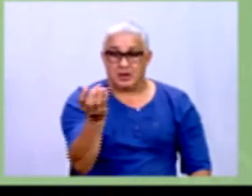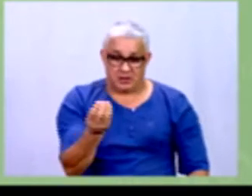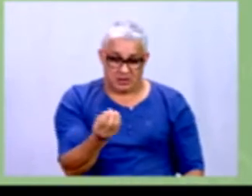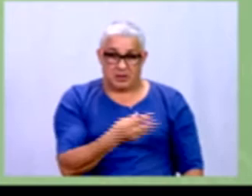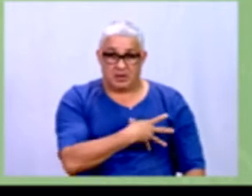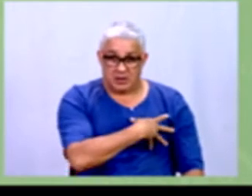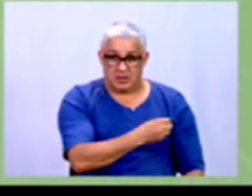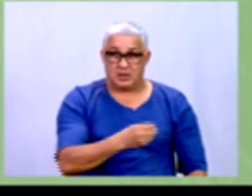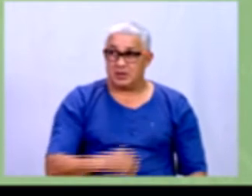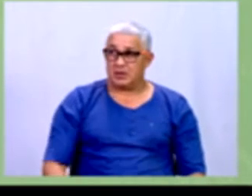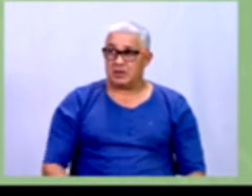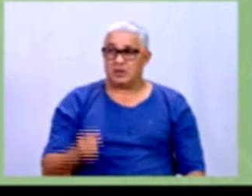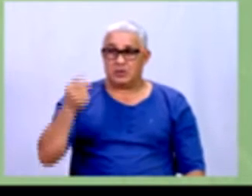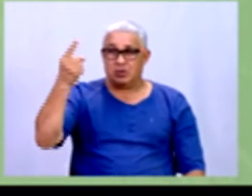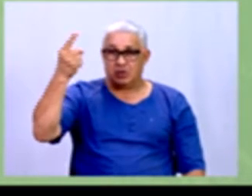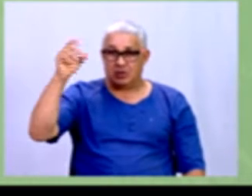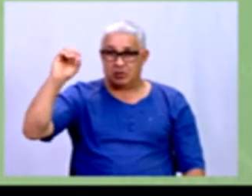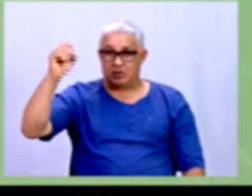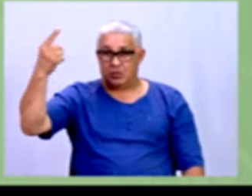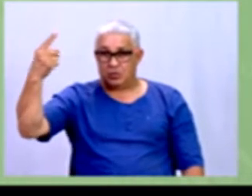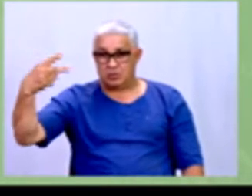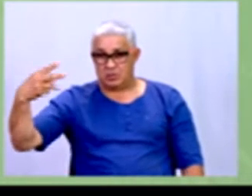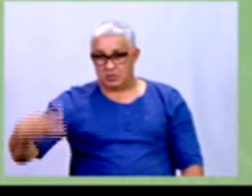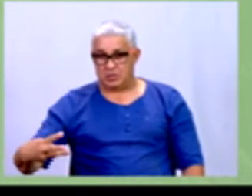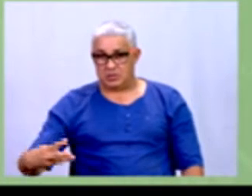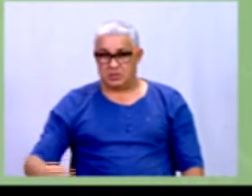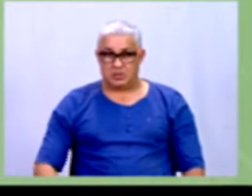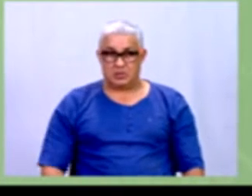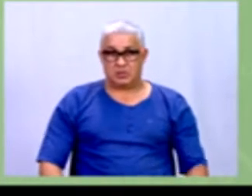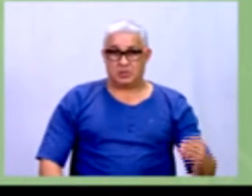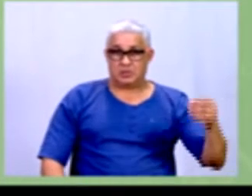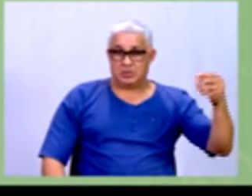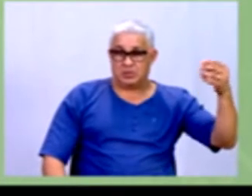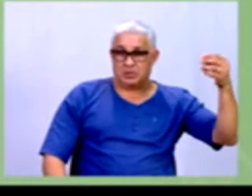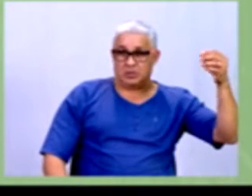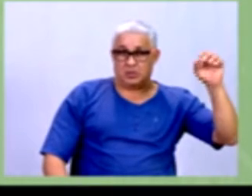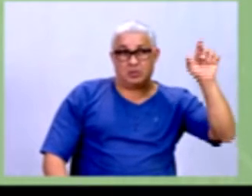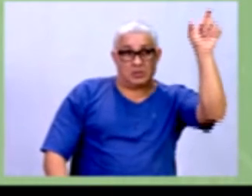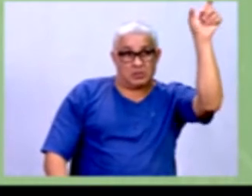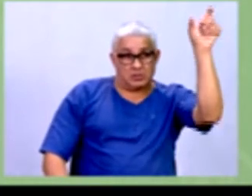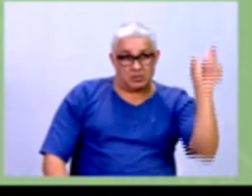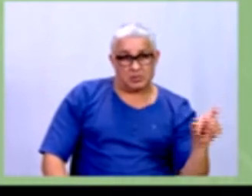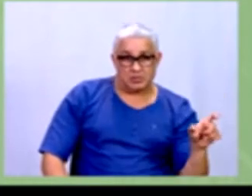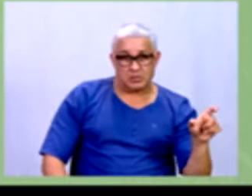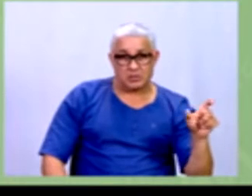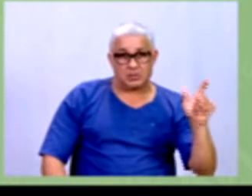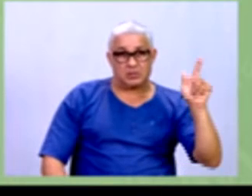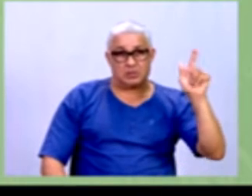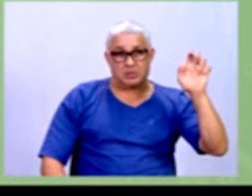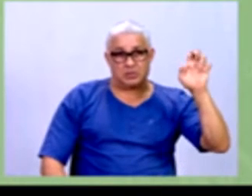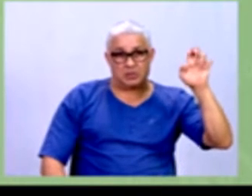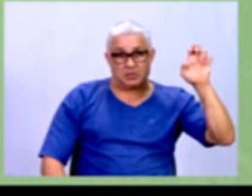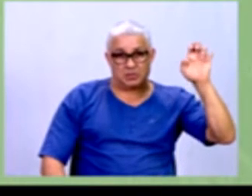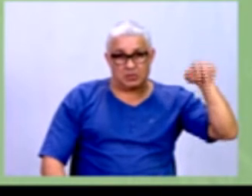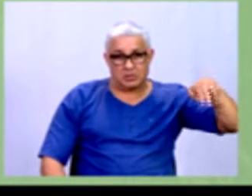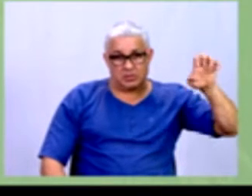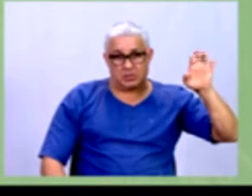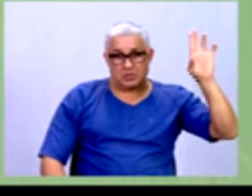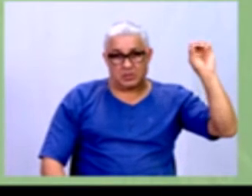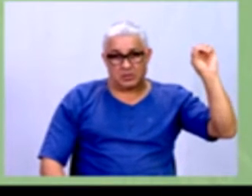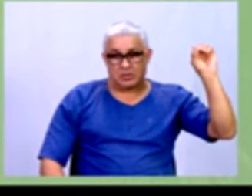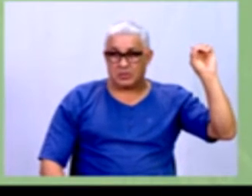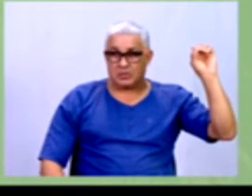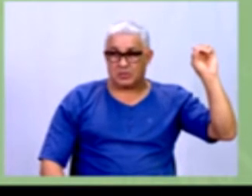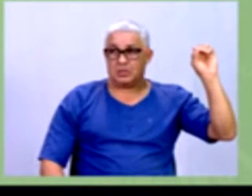0, 1, 2 e 3. Então, para vocês analisarem bem. A gente tem uma variável que é